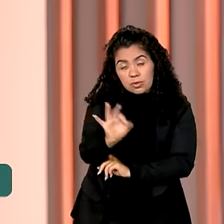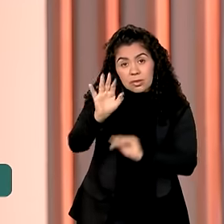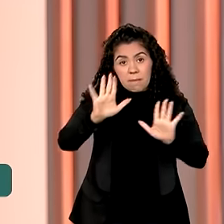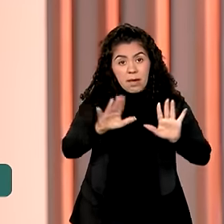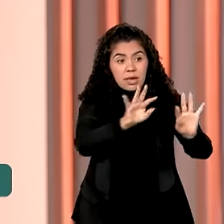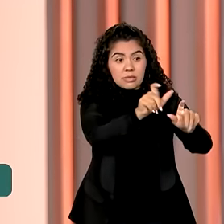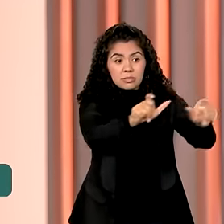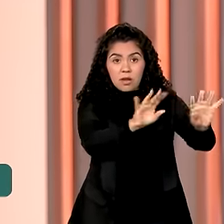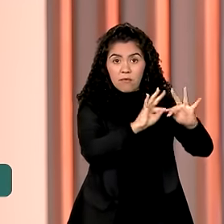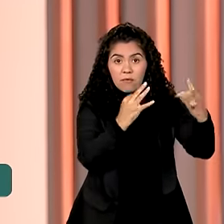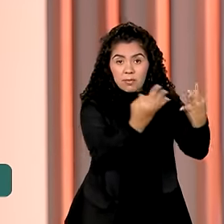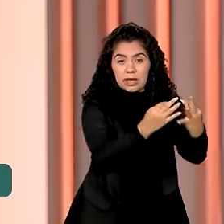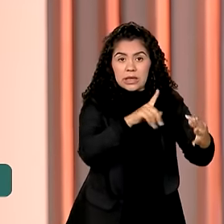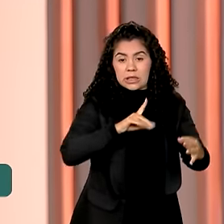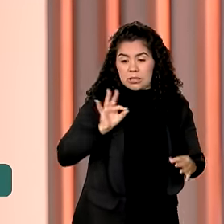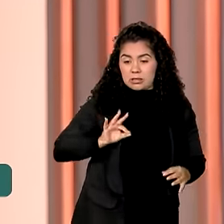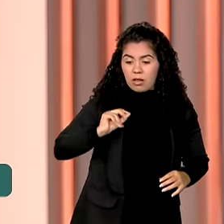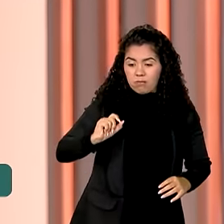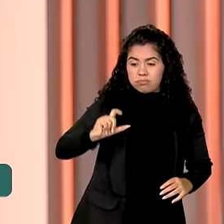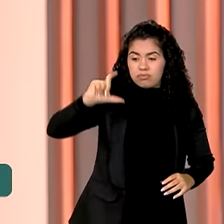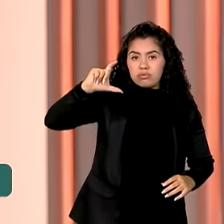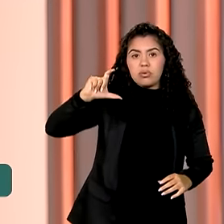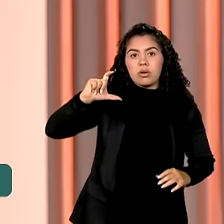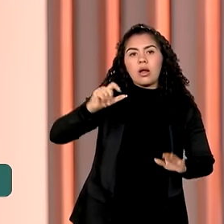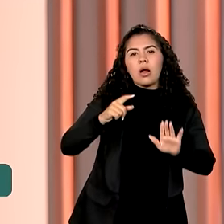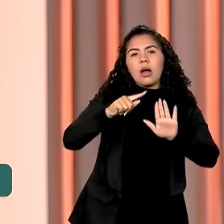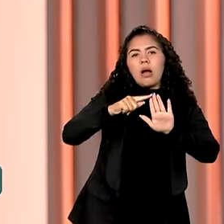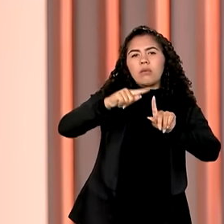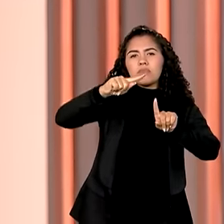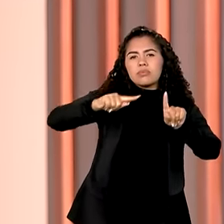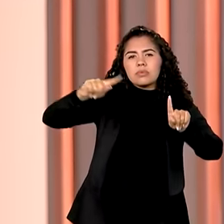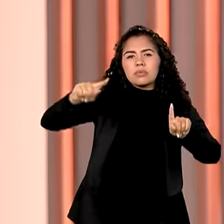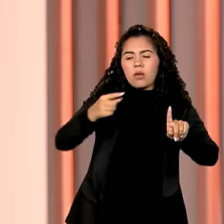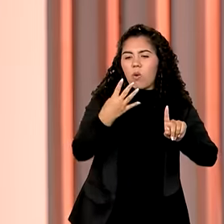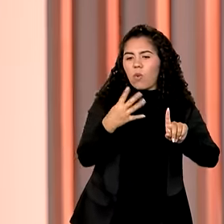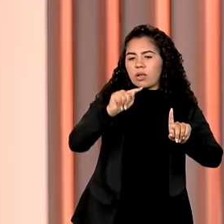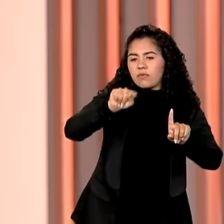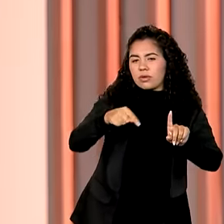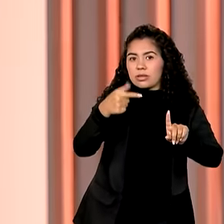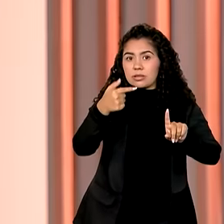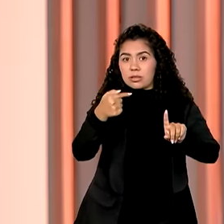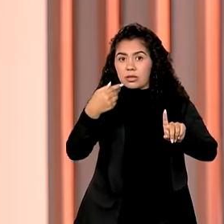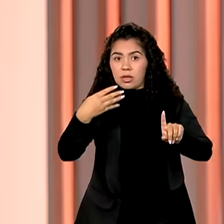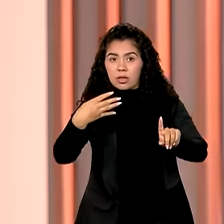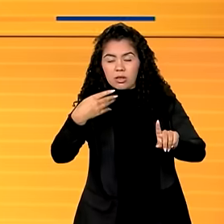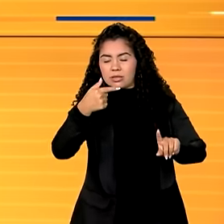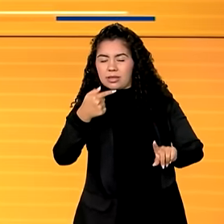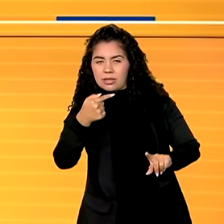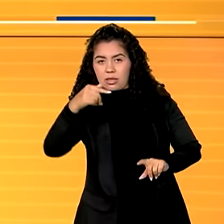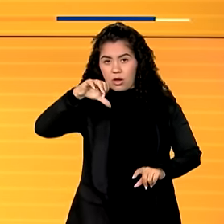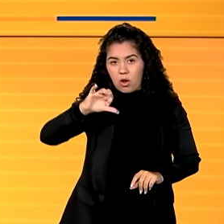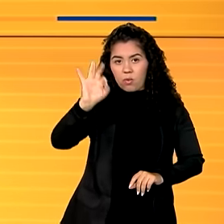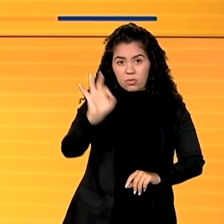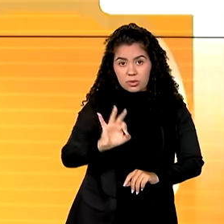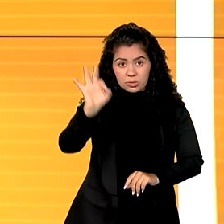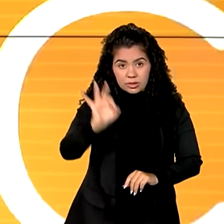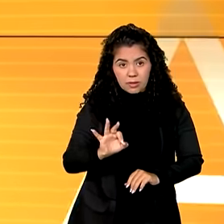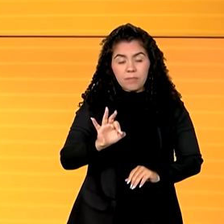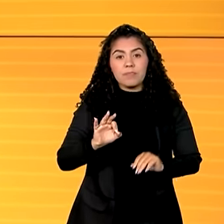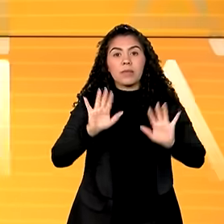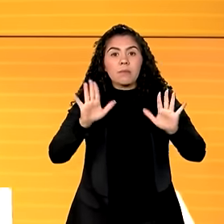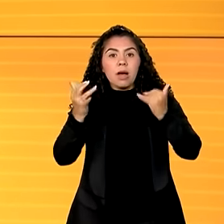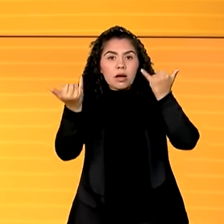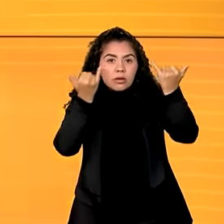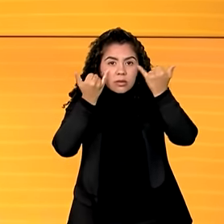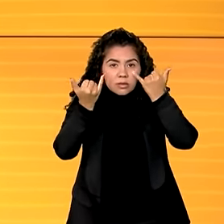as famílias de renda alta, o índice acumula alta de 4,79%. E uma pesquisa do Boletim